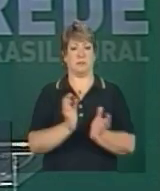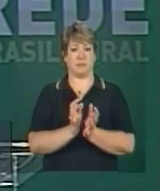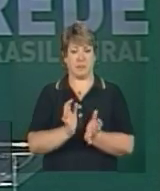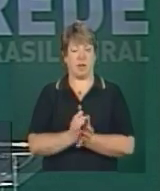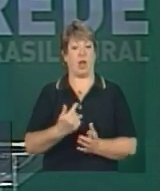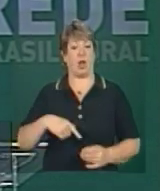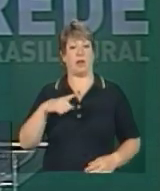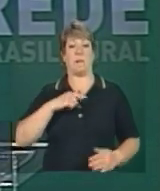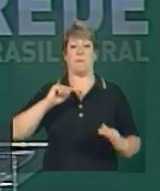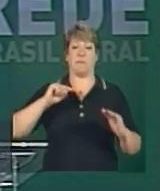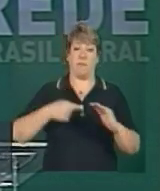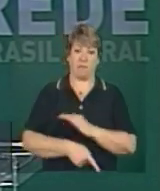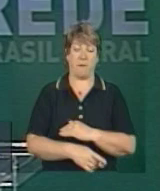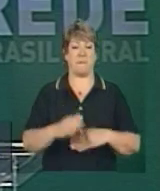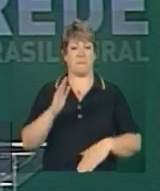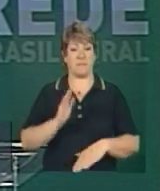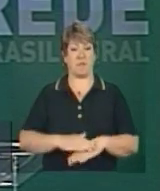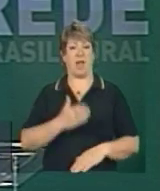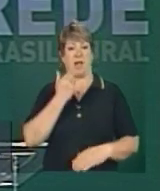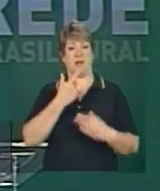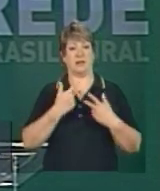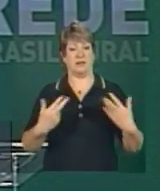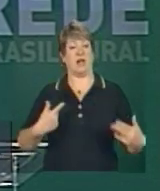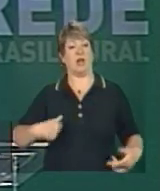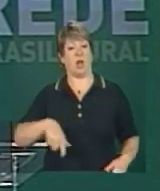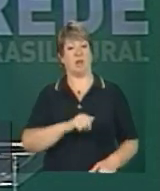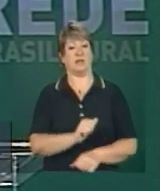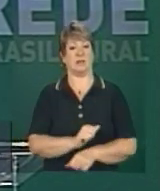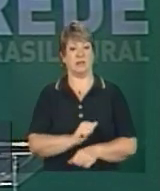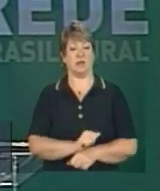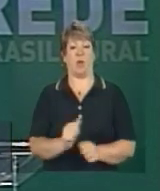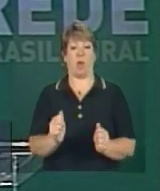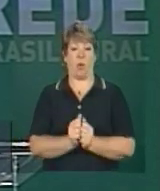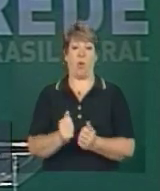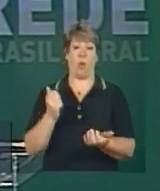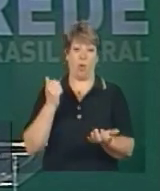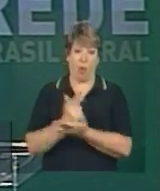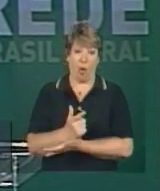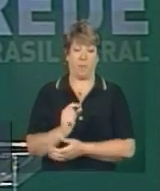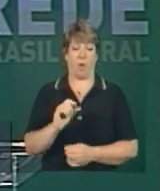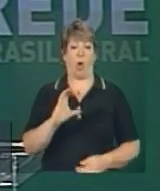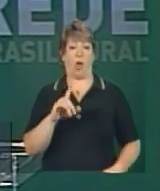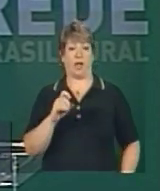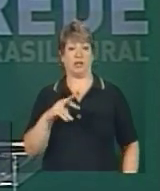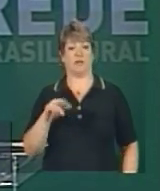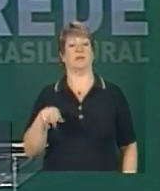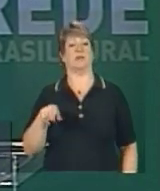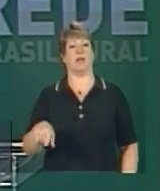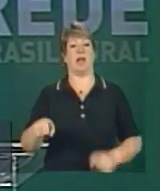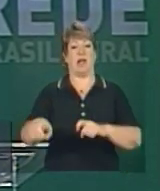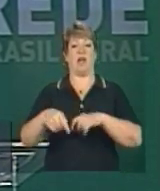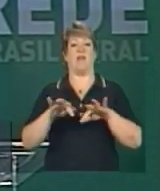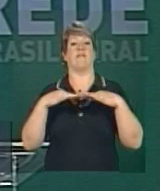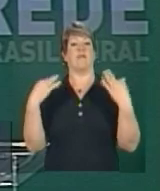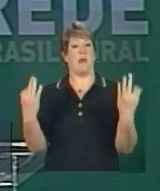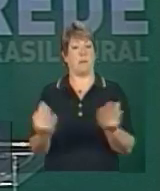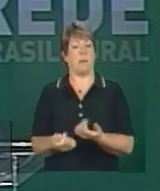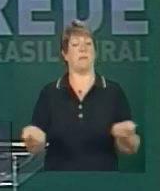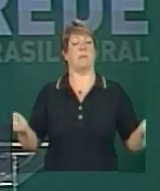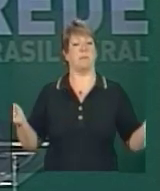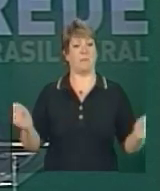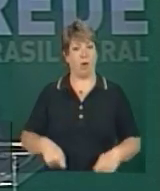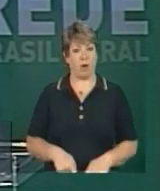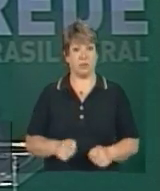intensificando mais alimentos e a nossa expectativa é que, com compras coletivas, a agricultura familiar possa